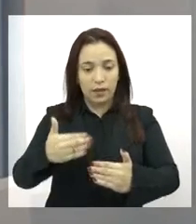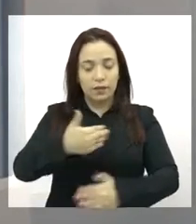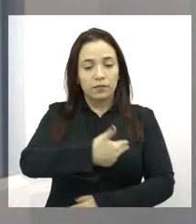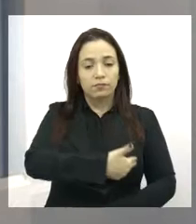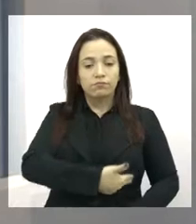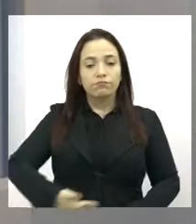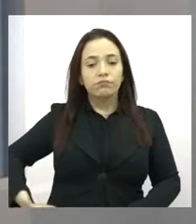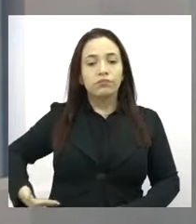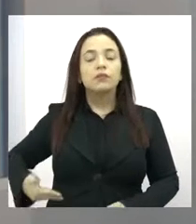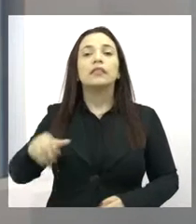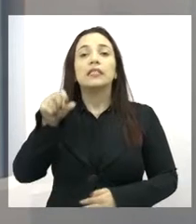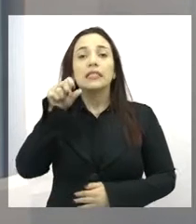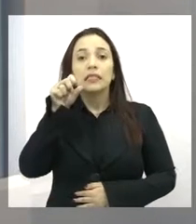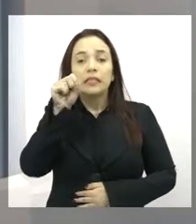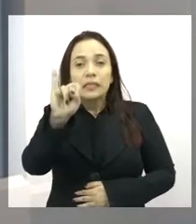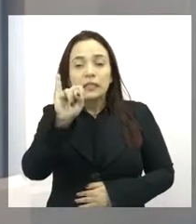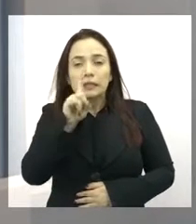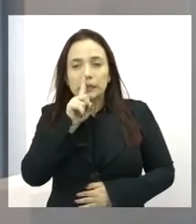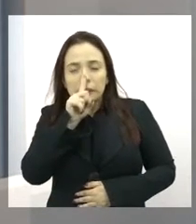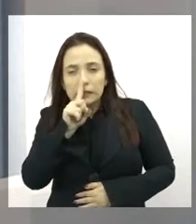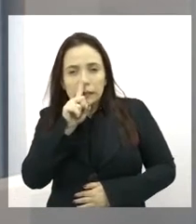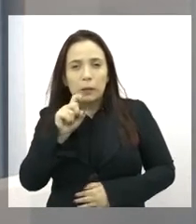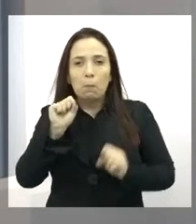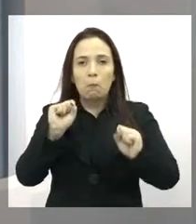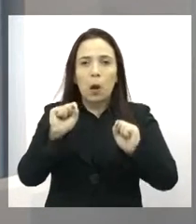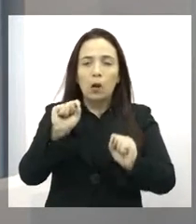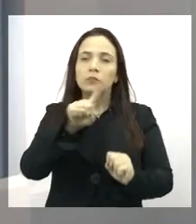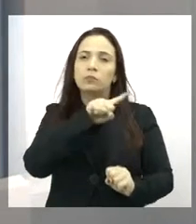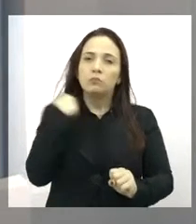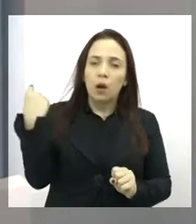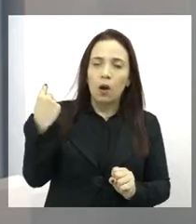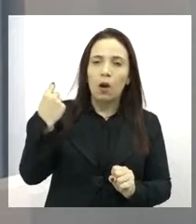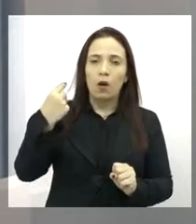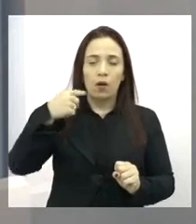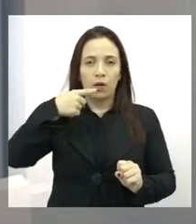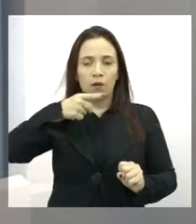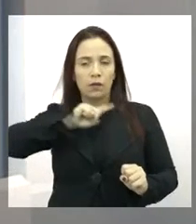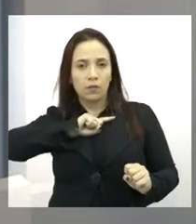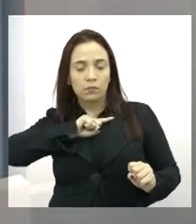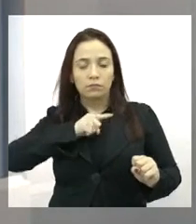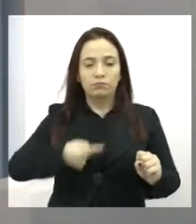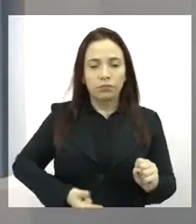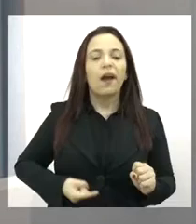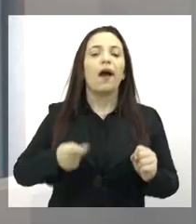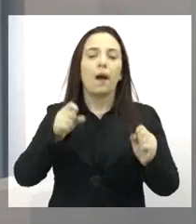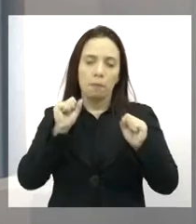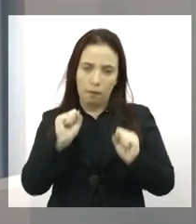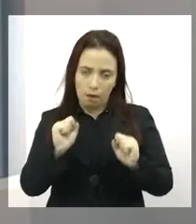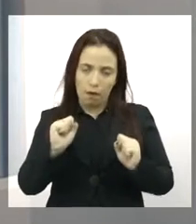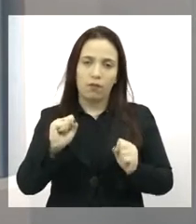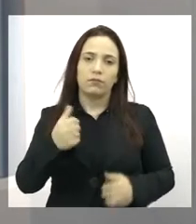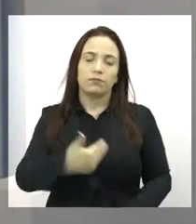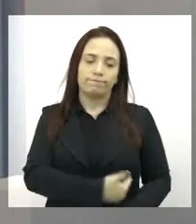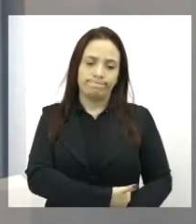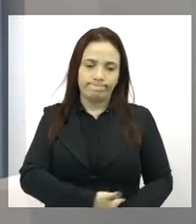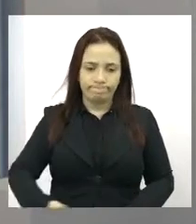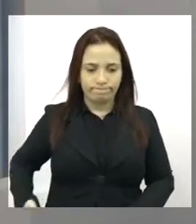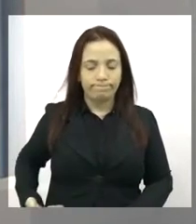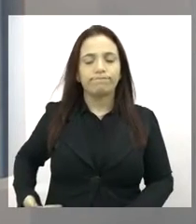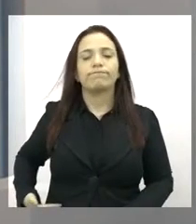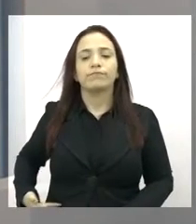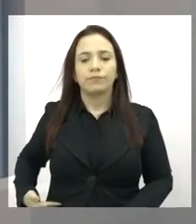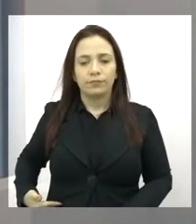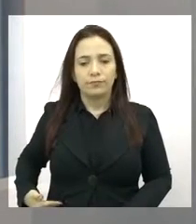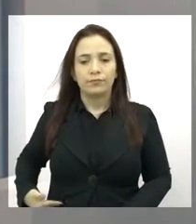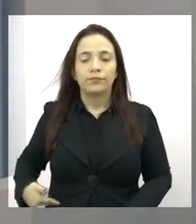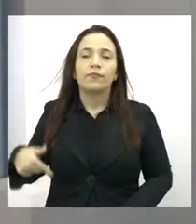necessário quando existe um risco de vida para a mãe ou para o bebê. Então, essa intervenção, esse parto